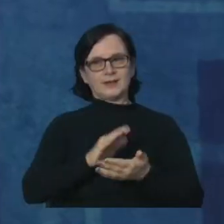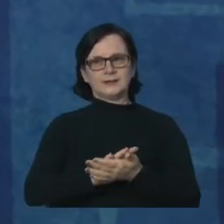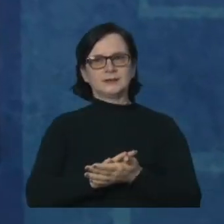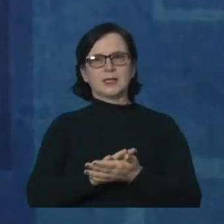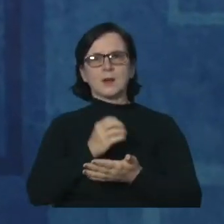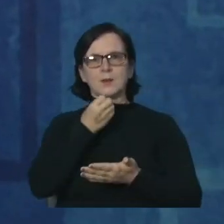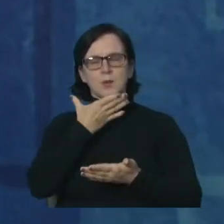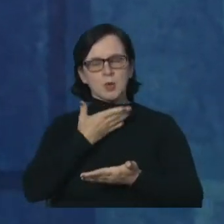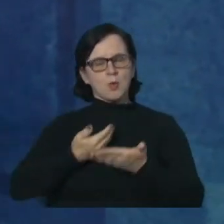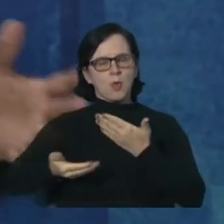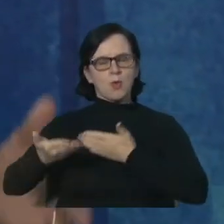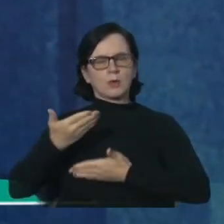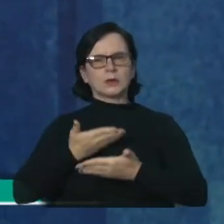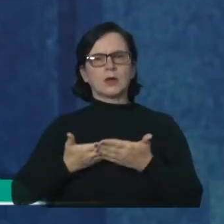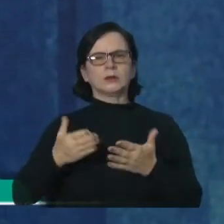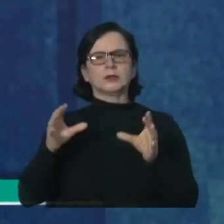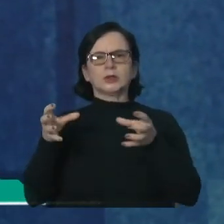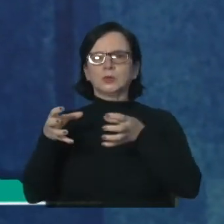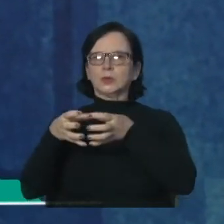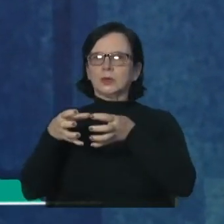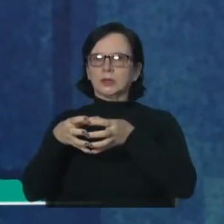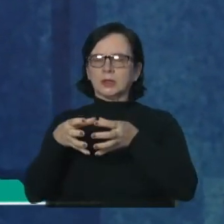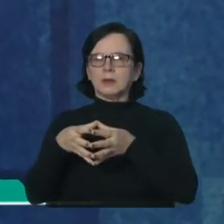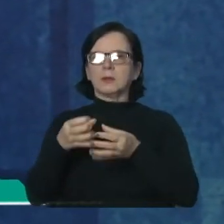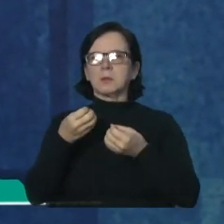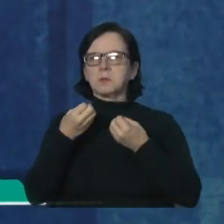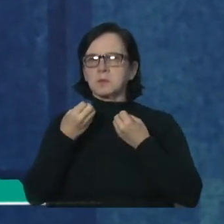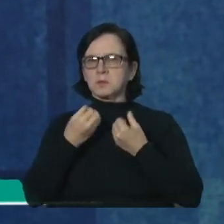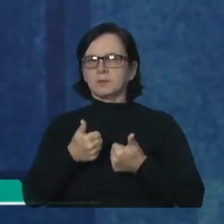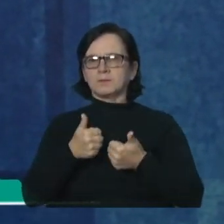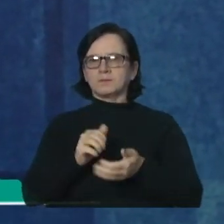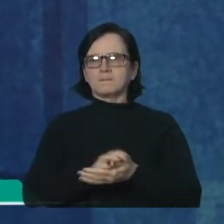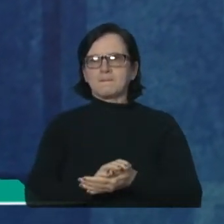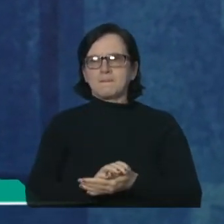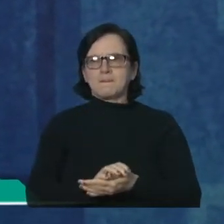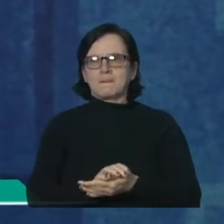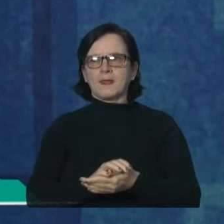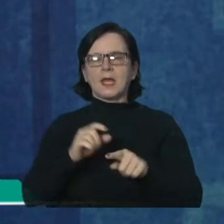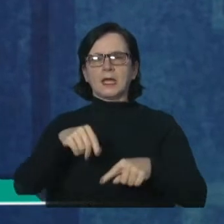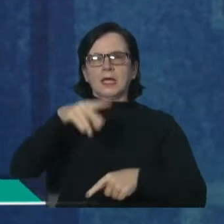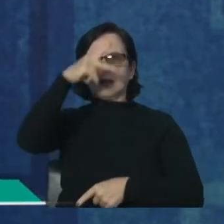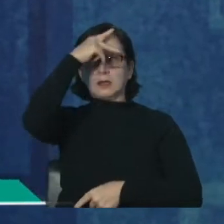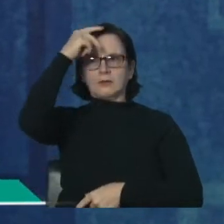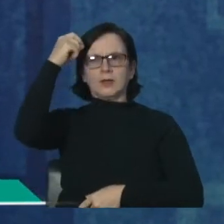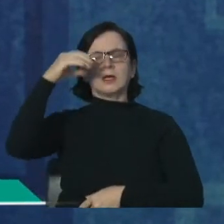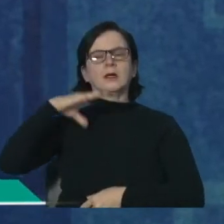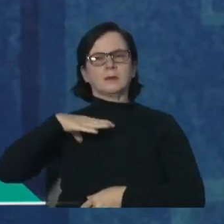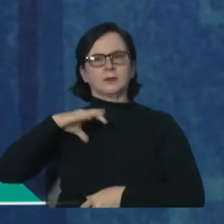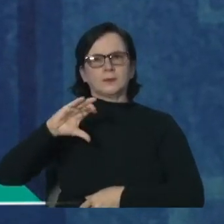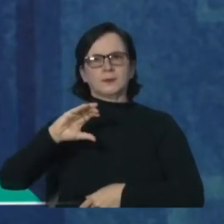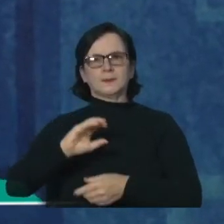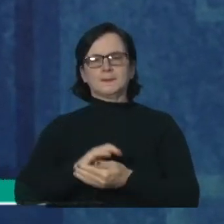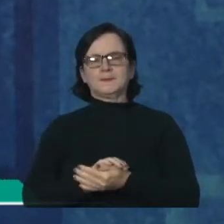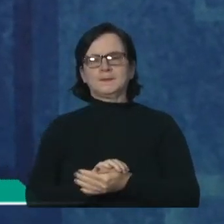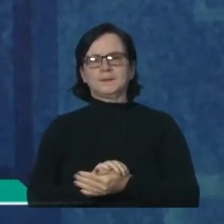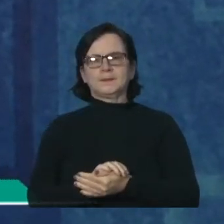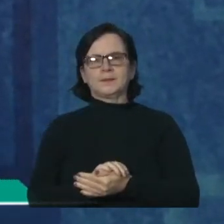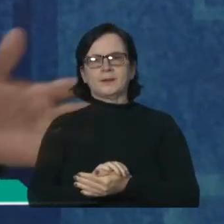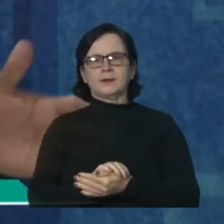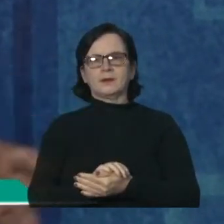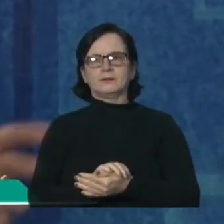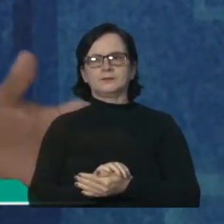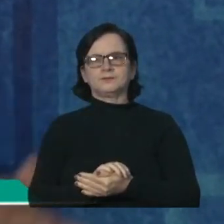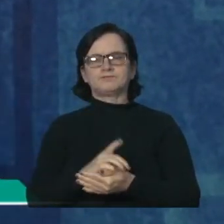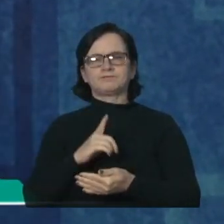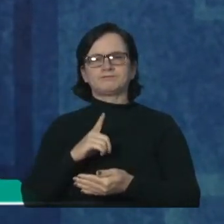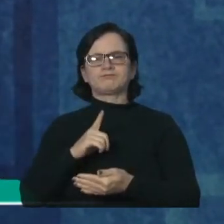Fazendo parte dessa equipe maravilhosa que vocês compõem aqui na Câmara, na TV Câmara. E assim, eu tenho